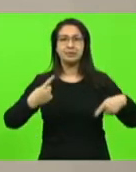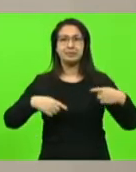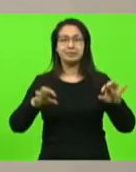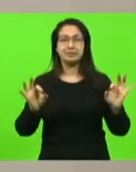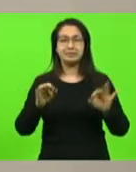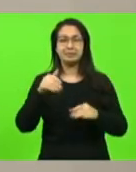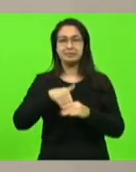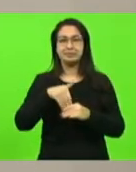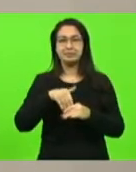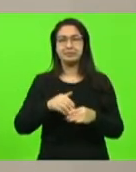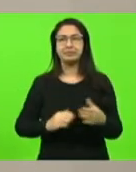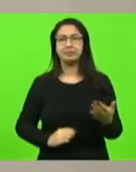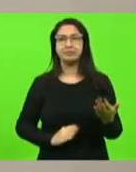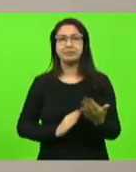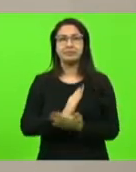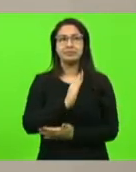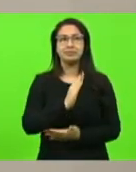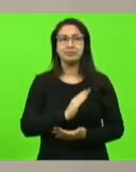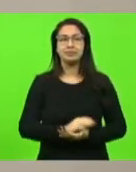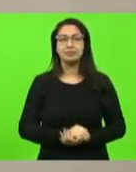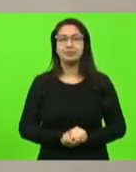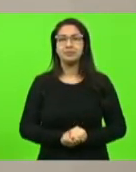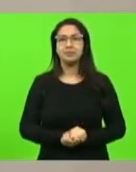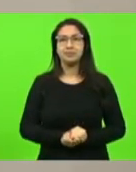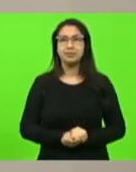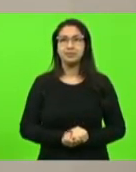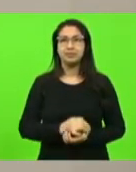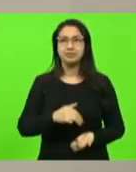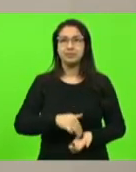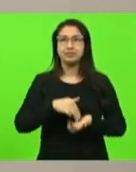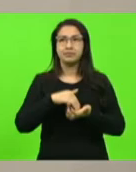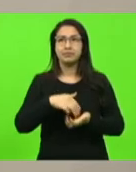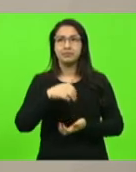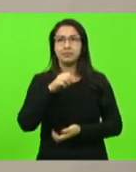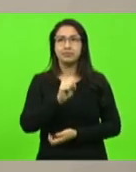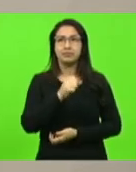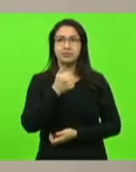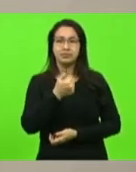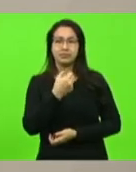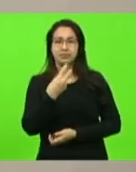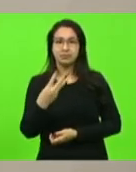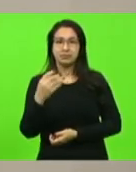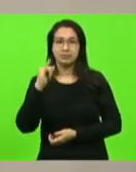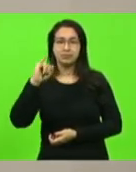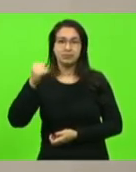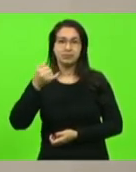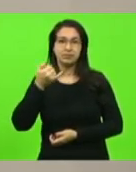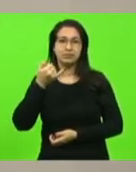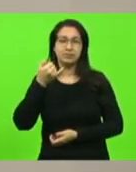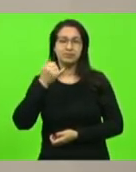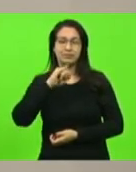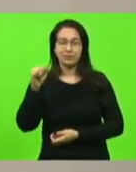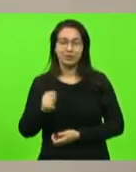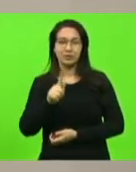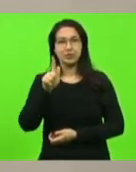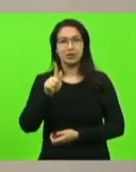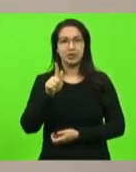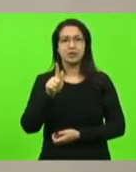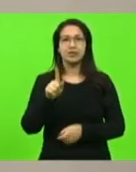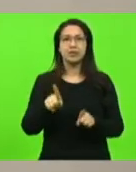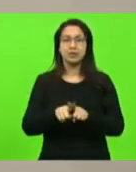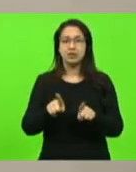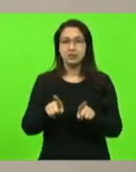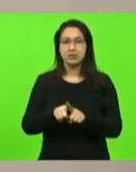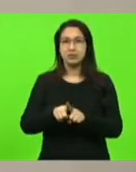discutir, em votação. Aprovado. Moção 813, deputado Júlio Garcia e João Amin, cumprimentando a senhora